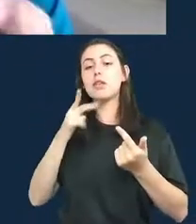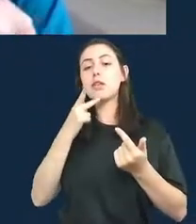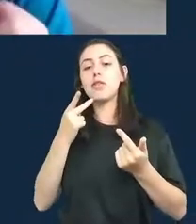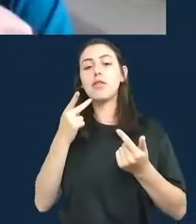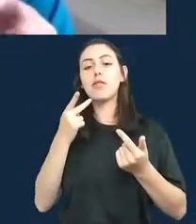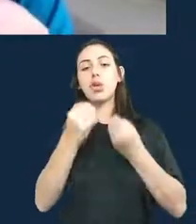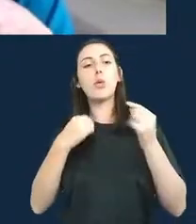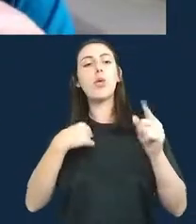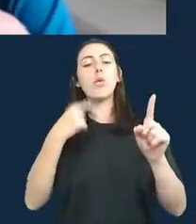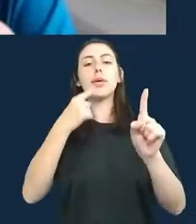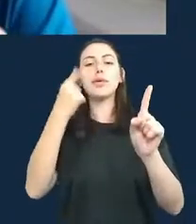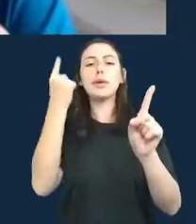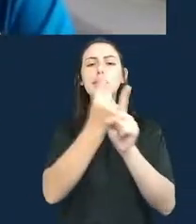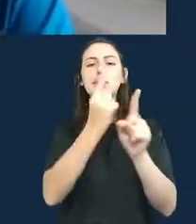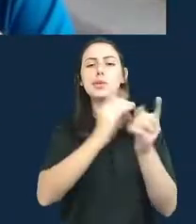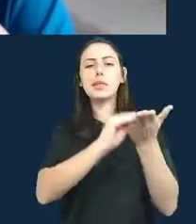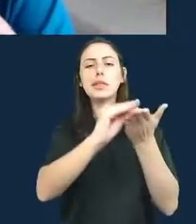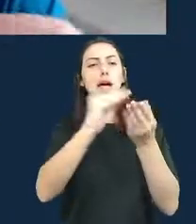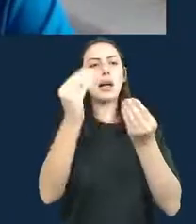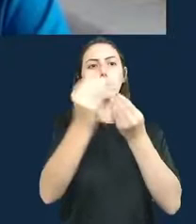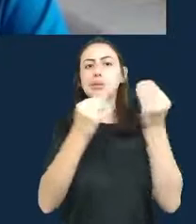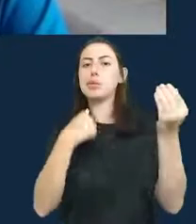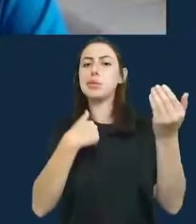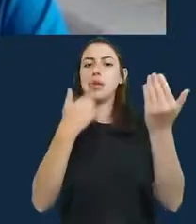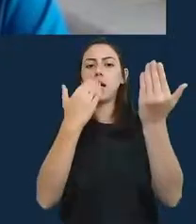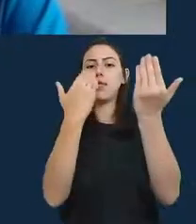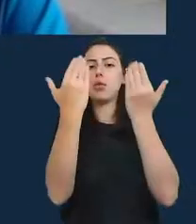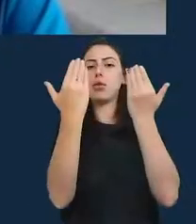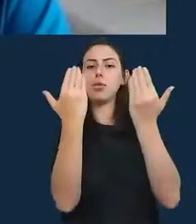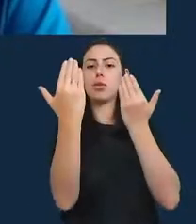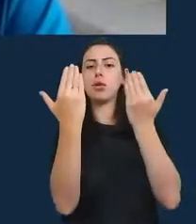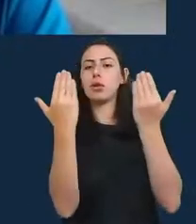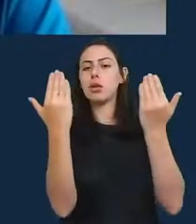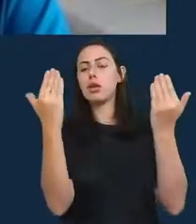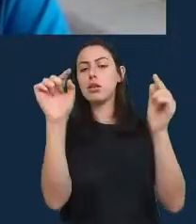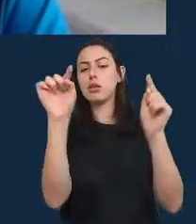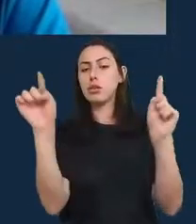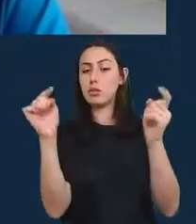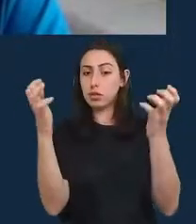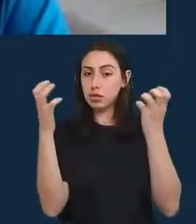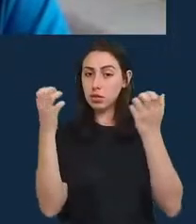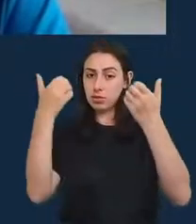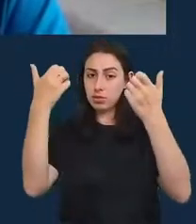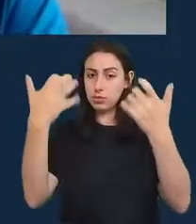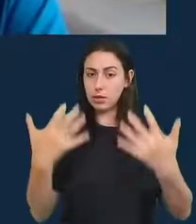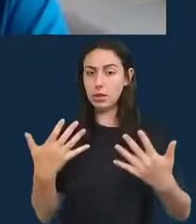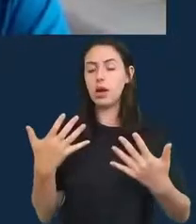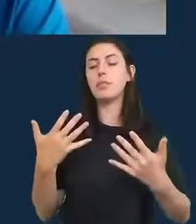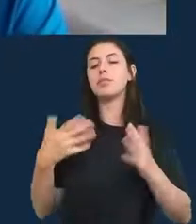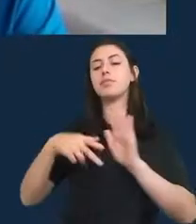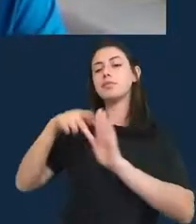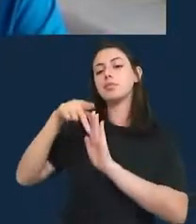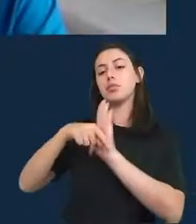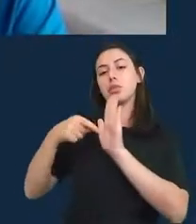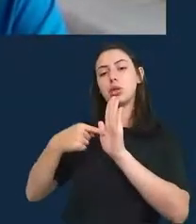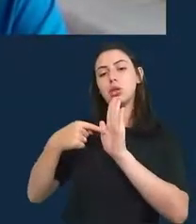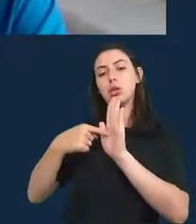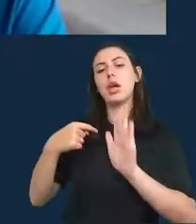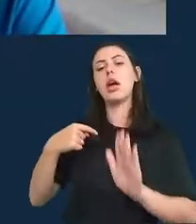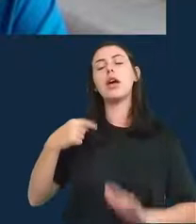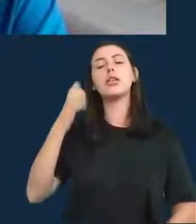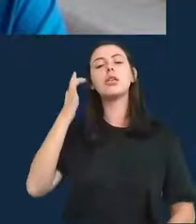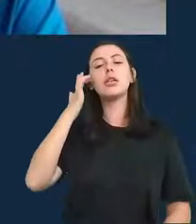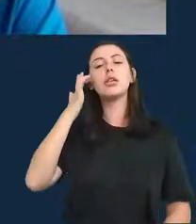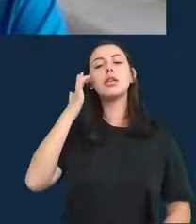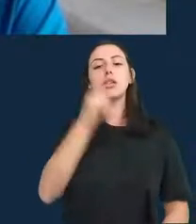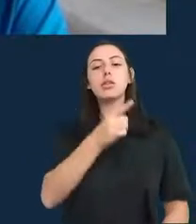comparáveis. Você sabe aonde eles devem começar a procurar? Bom, para esse projeto específico, eu acho que eles poderiam começar